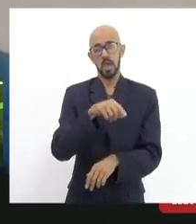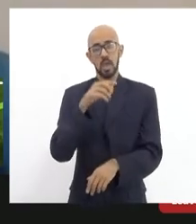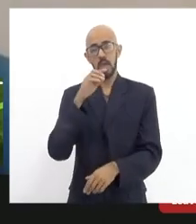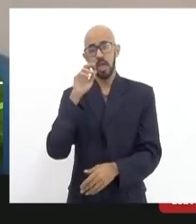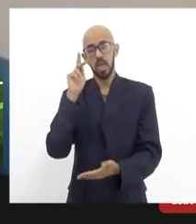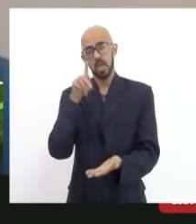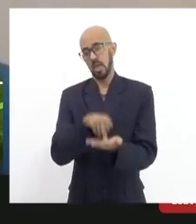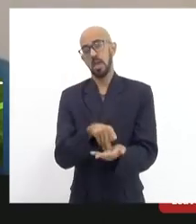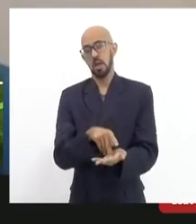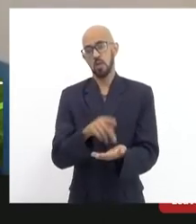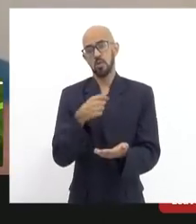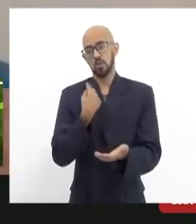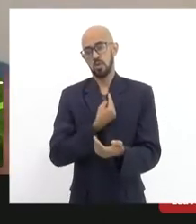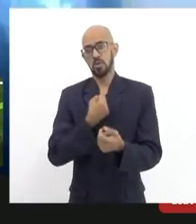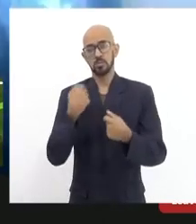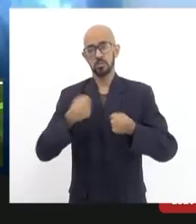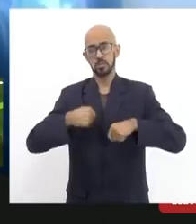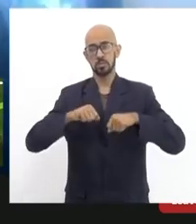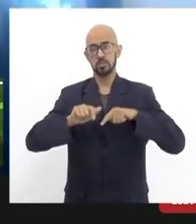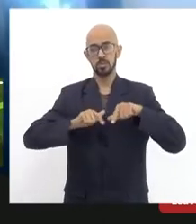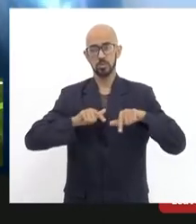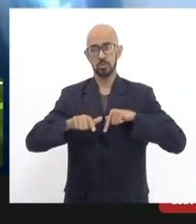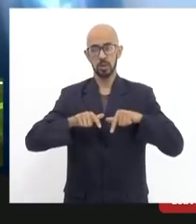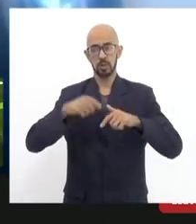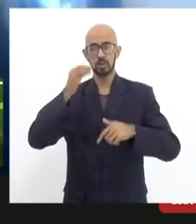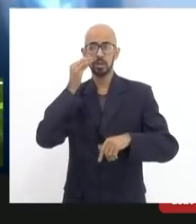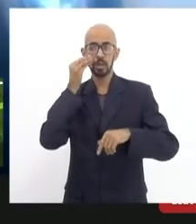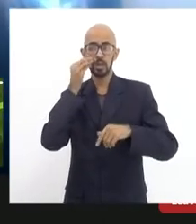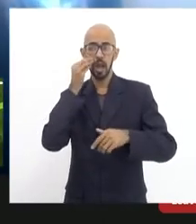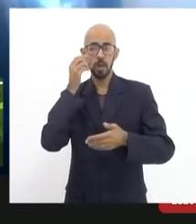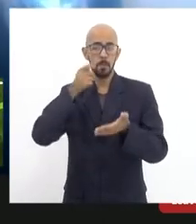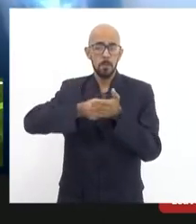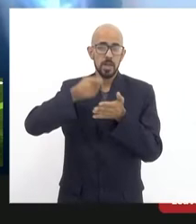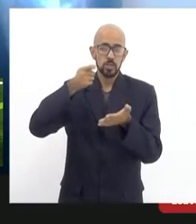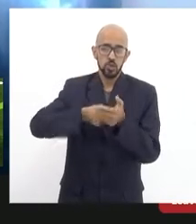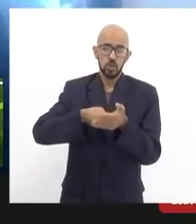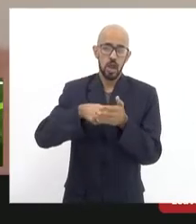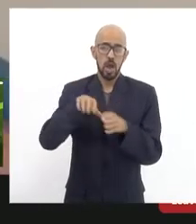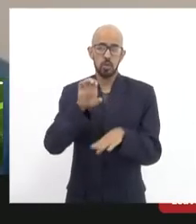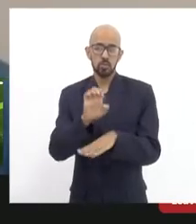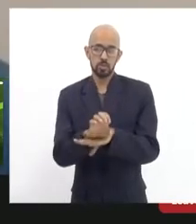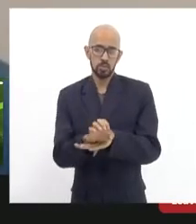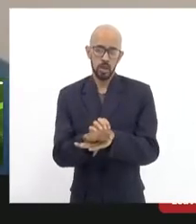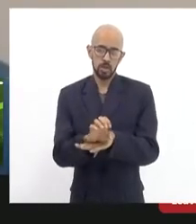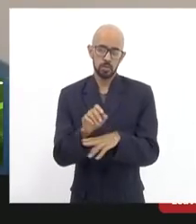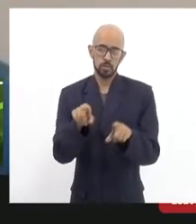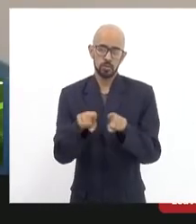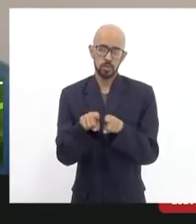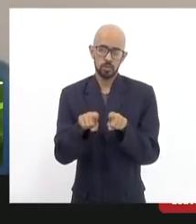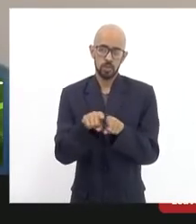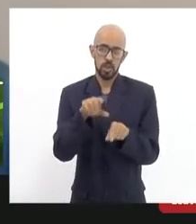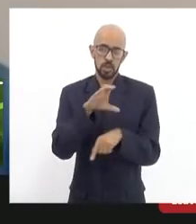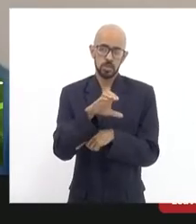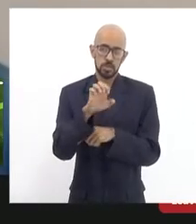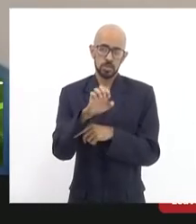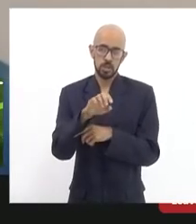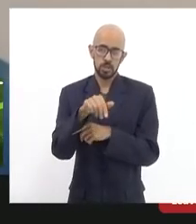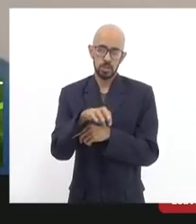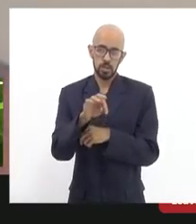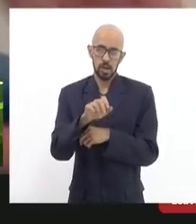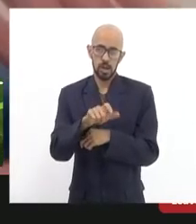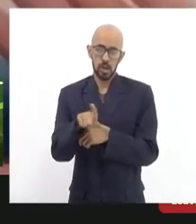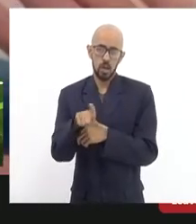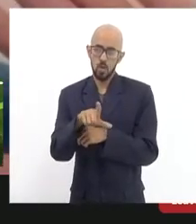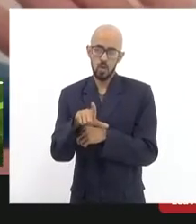que trabalhar na minha humilde visão tentar pressionar o Estado e a Central a cumprir o comando judicial